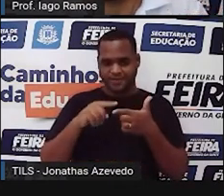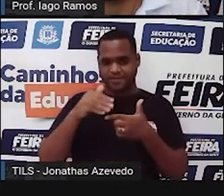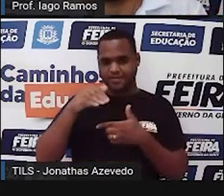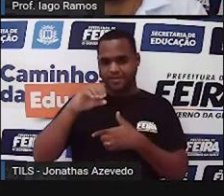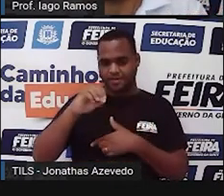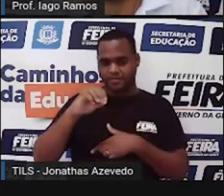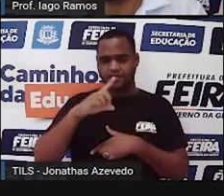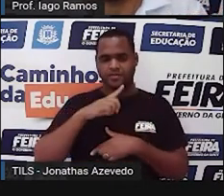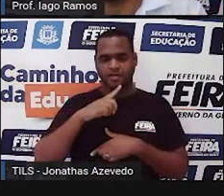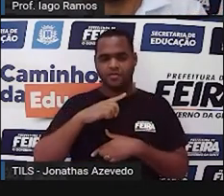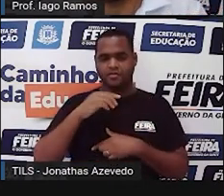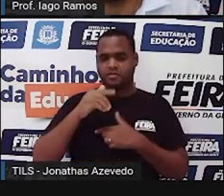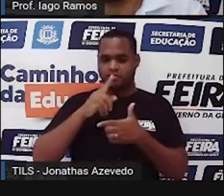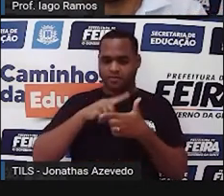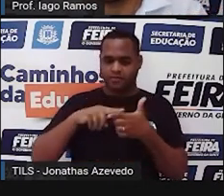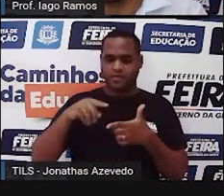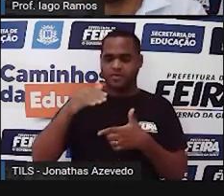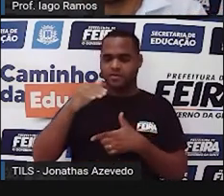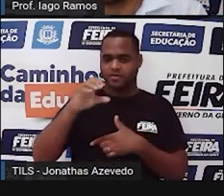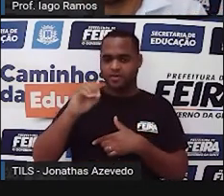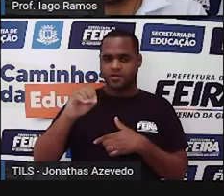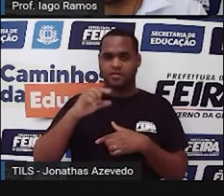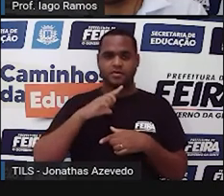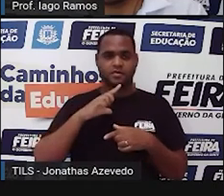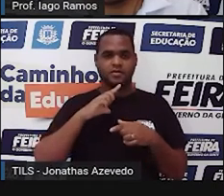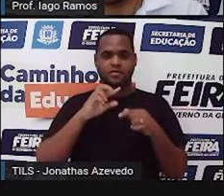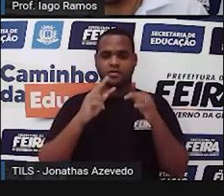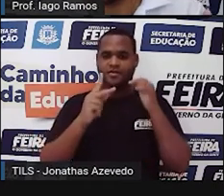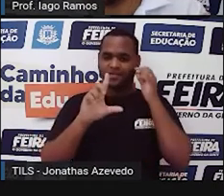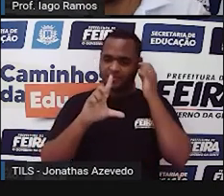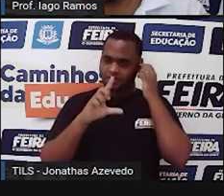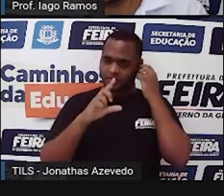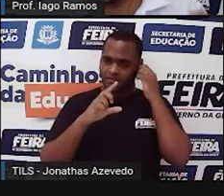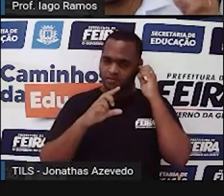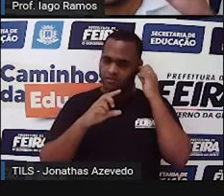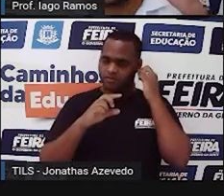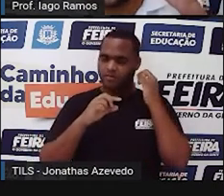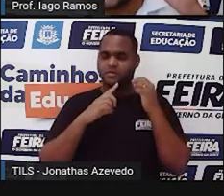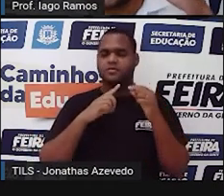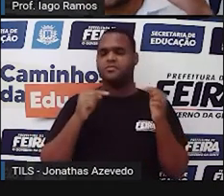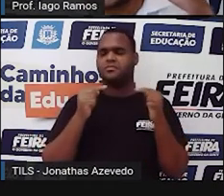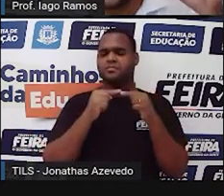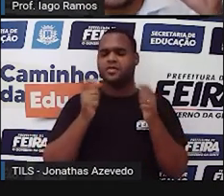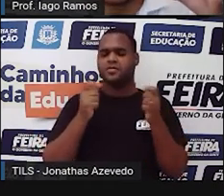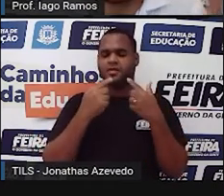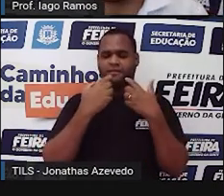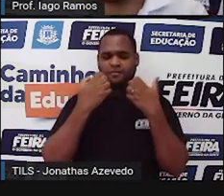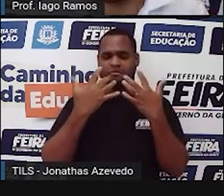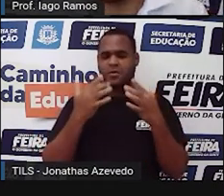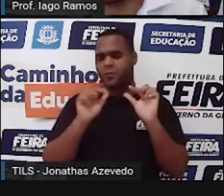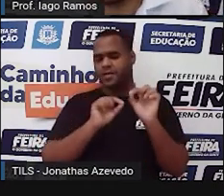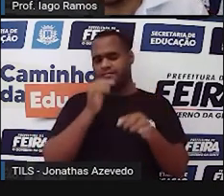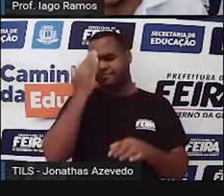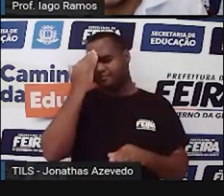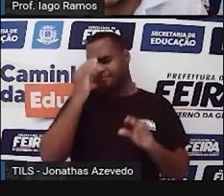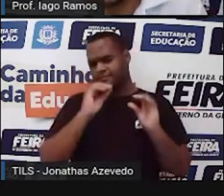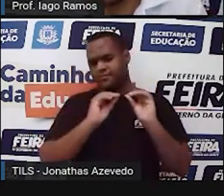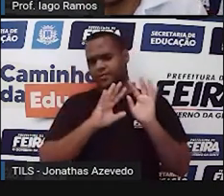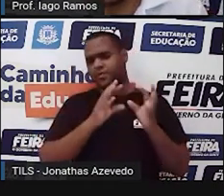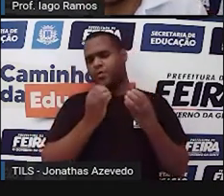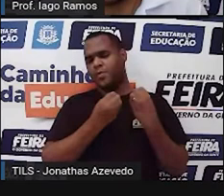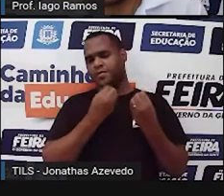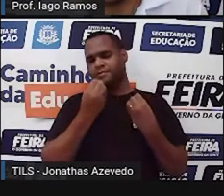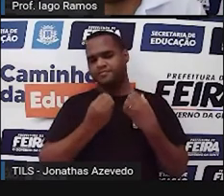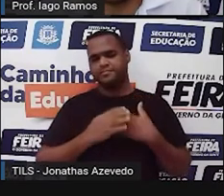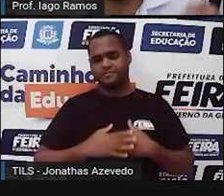vez por 10 para chegar em hectolitro. Ou seja, o que eu estou querendo te fazer entender? Aqui